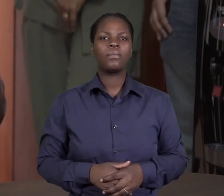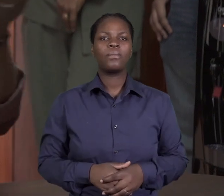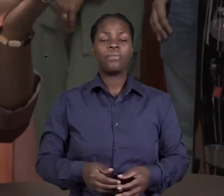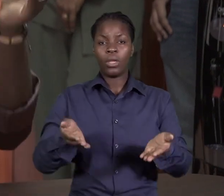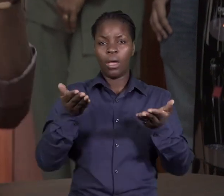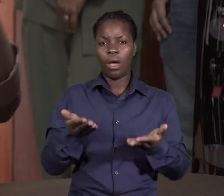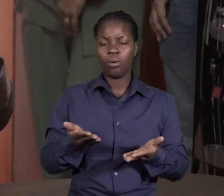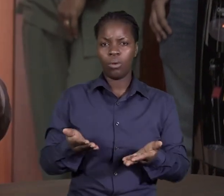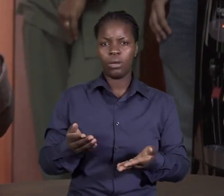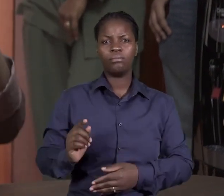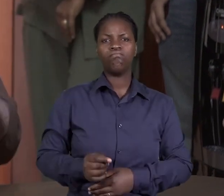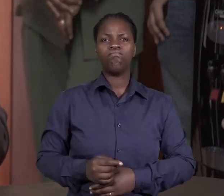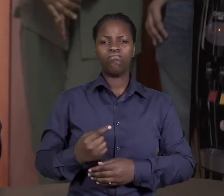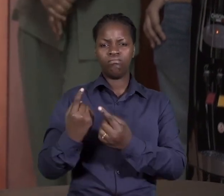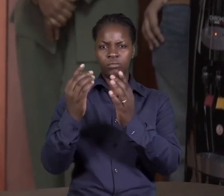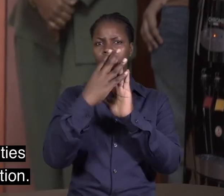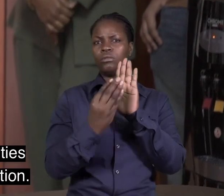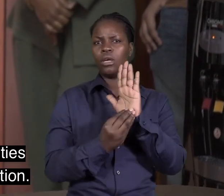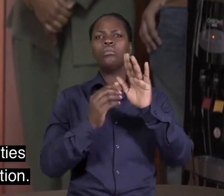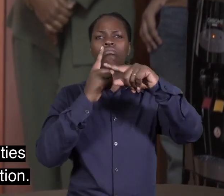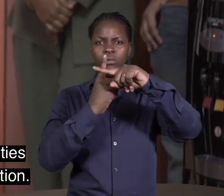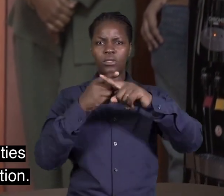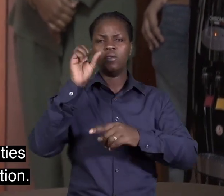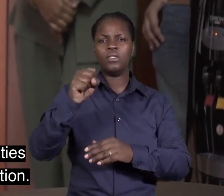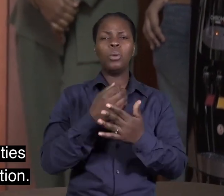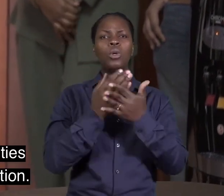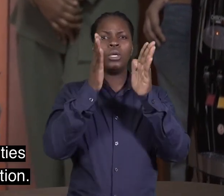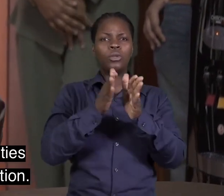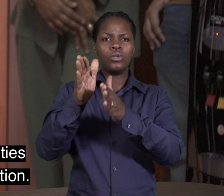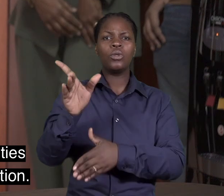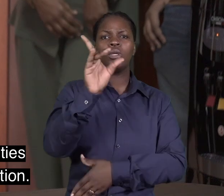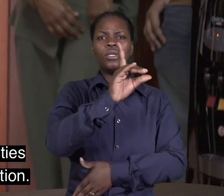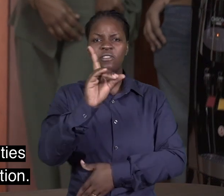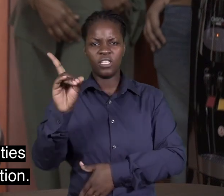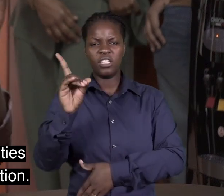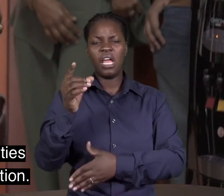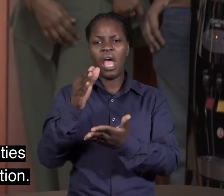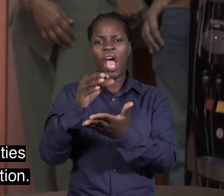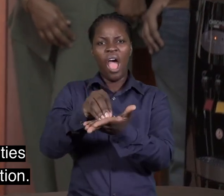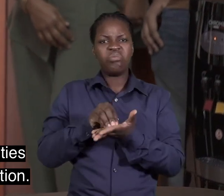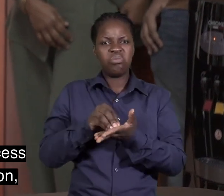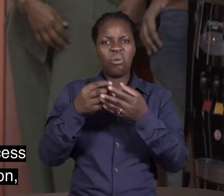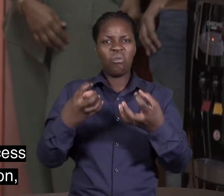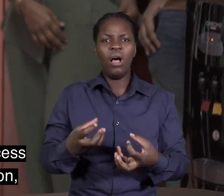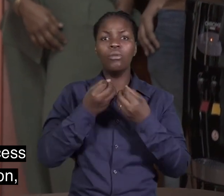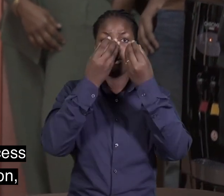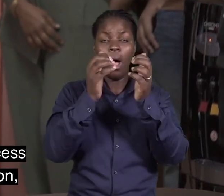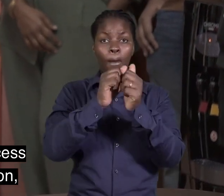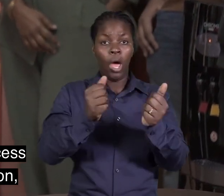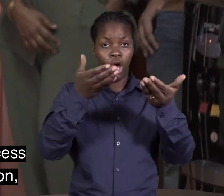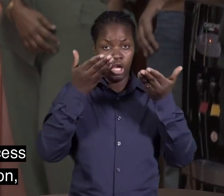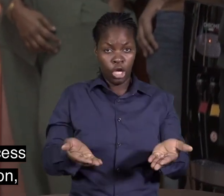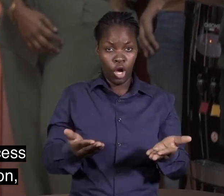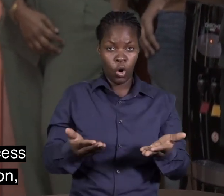Os resultados são positivos. Existem várias pessoas com deficiência que não tinham acesso à informação. E neste momento,